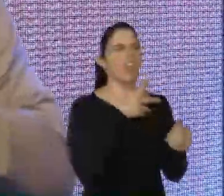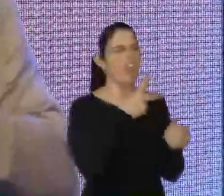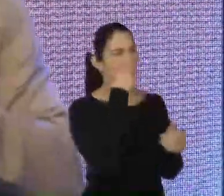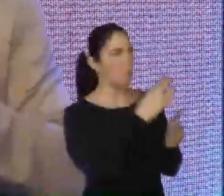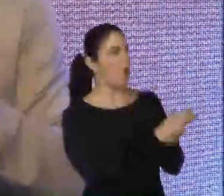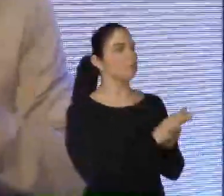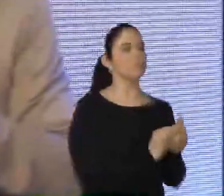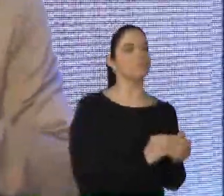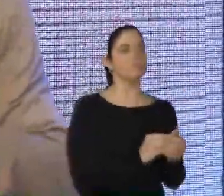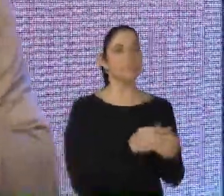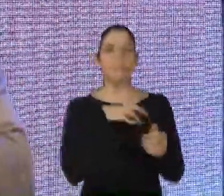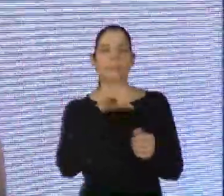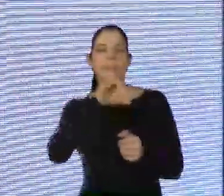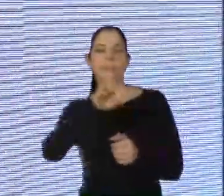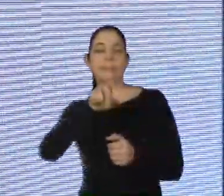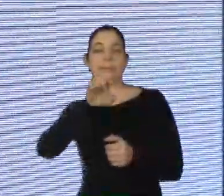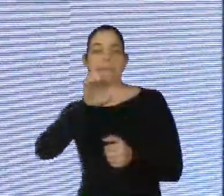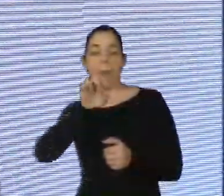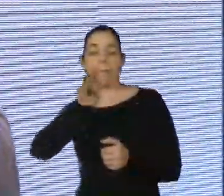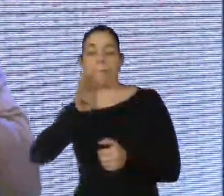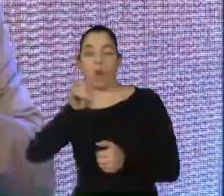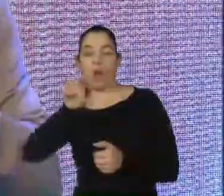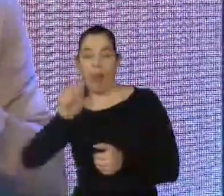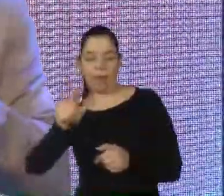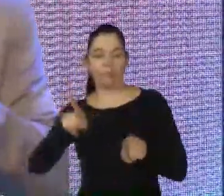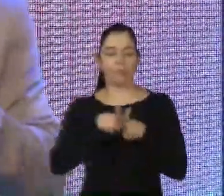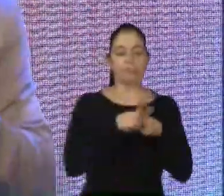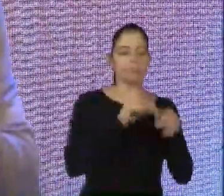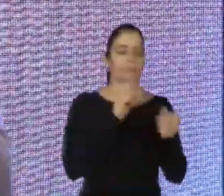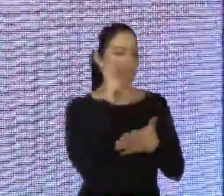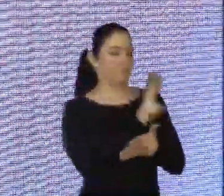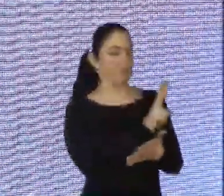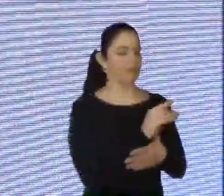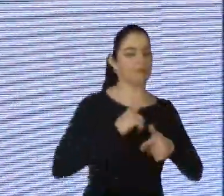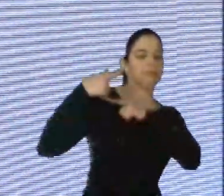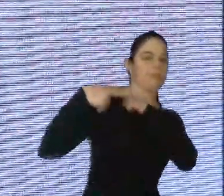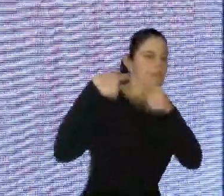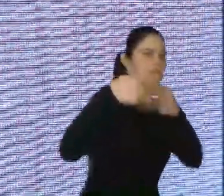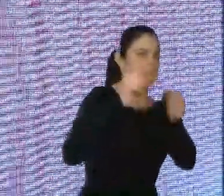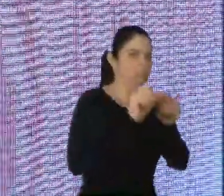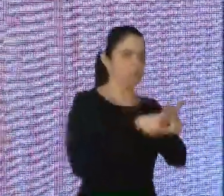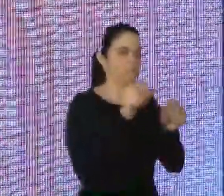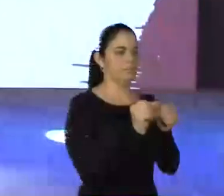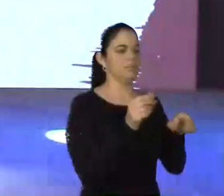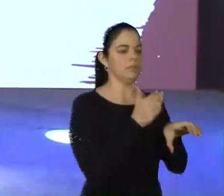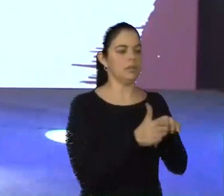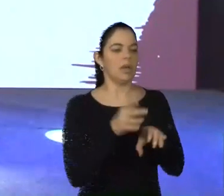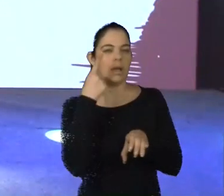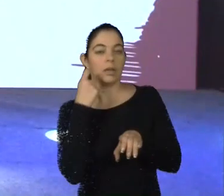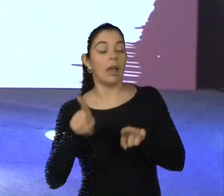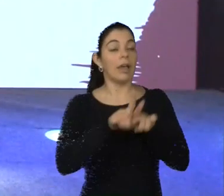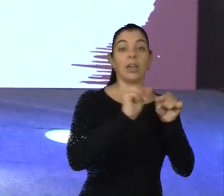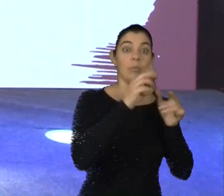casca de cebola em três camadas. Isso, obviamente, definido pela genética, mas influenciado, sim, pelo nosso próprio comportamento. Num